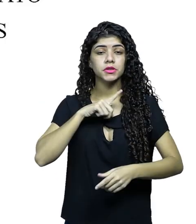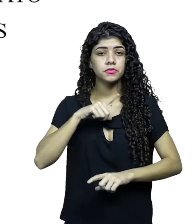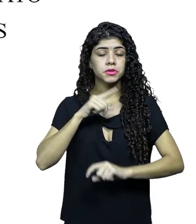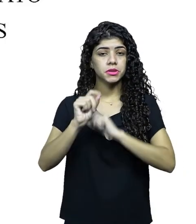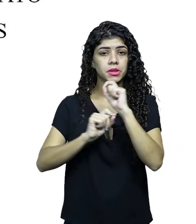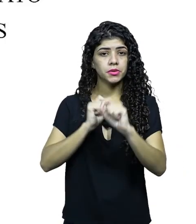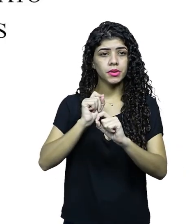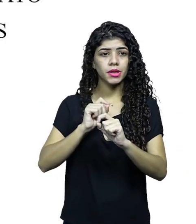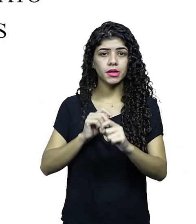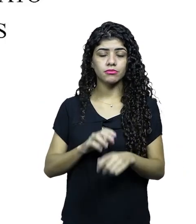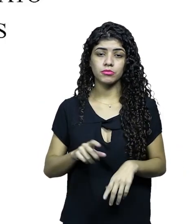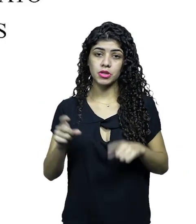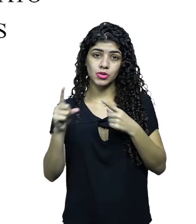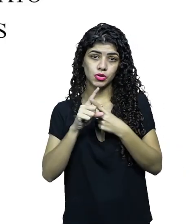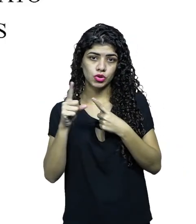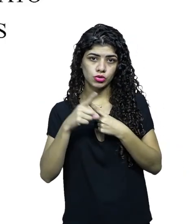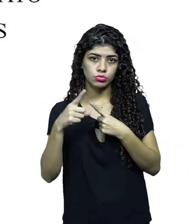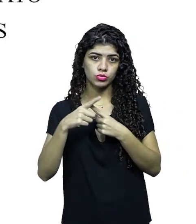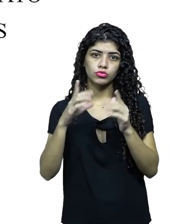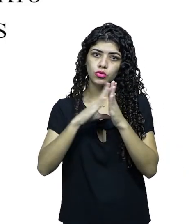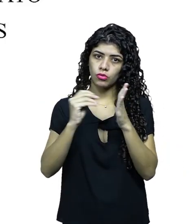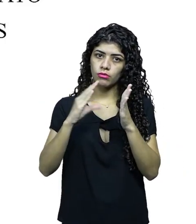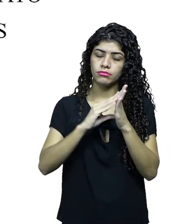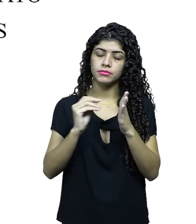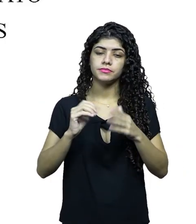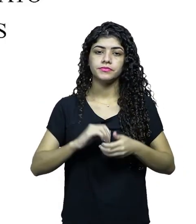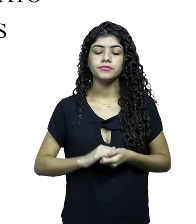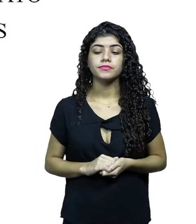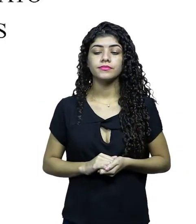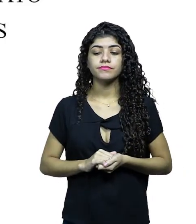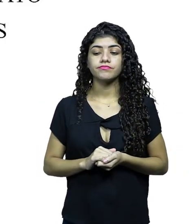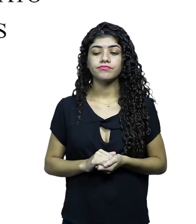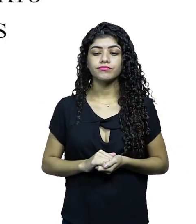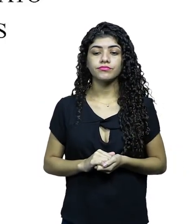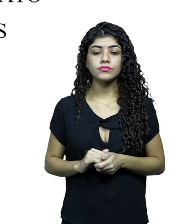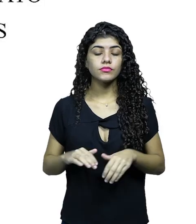Então, você tem esse modelo, tá?